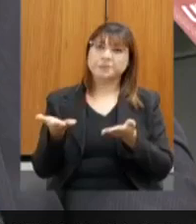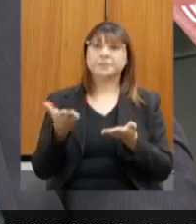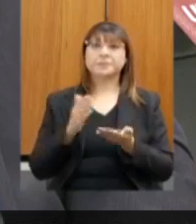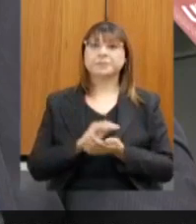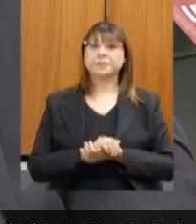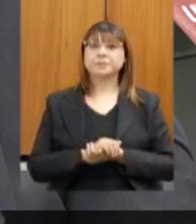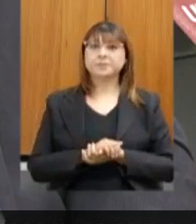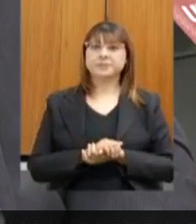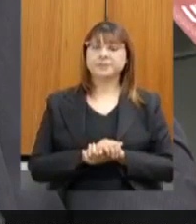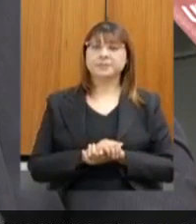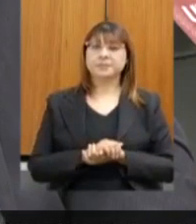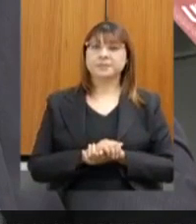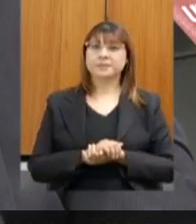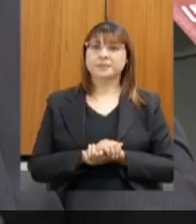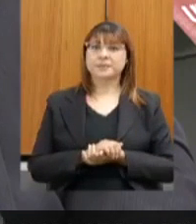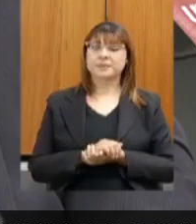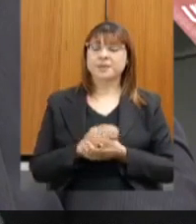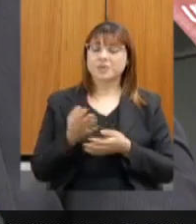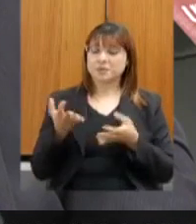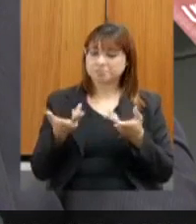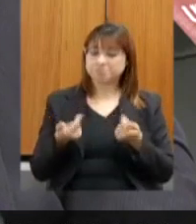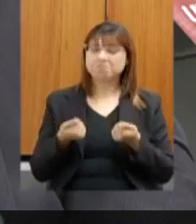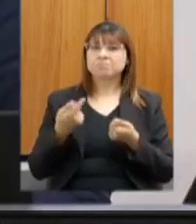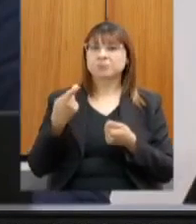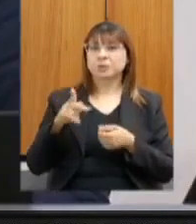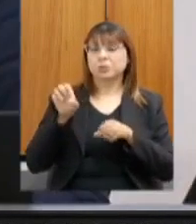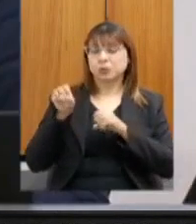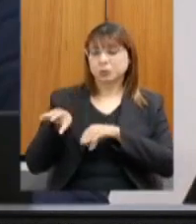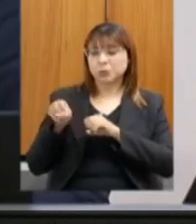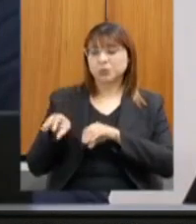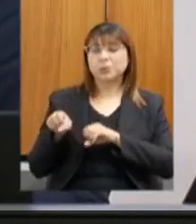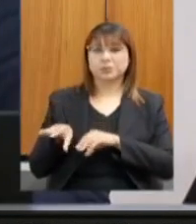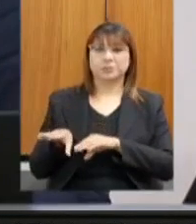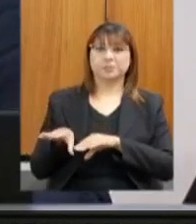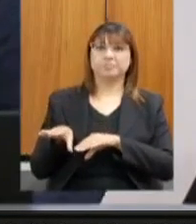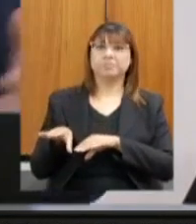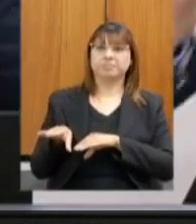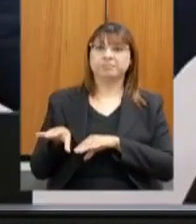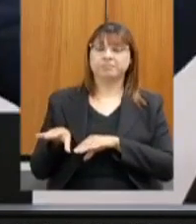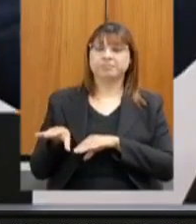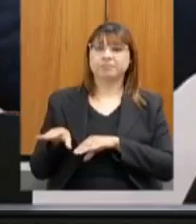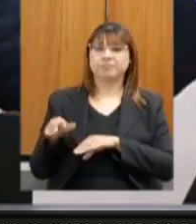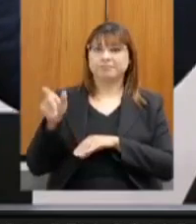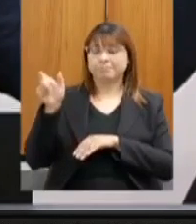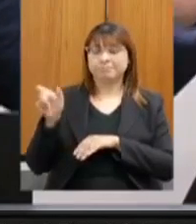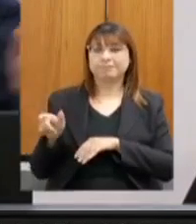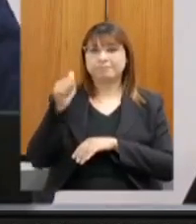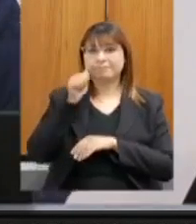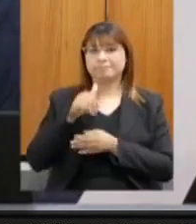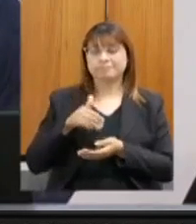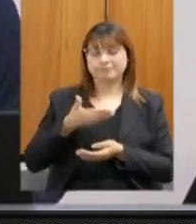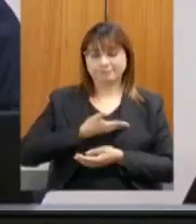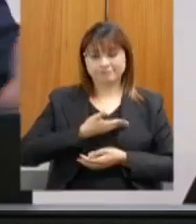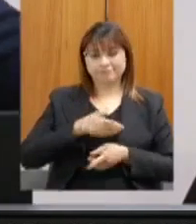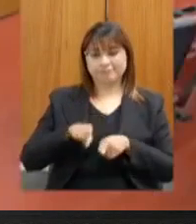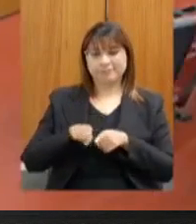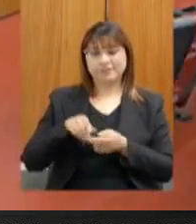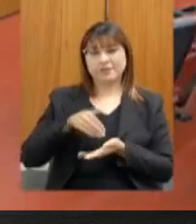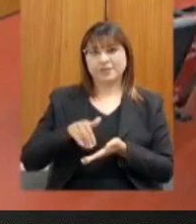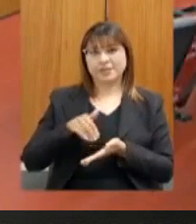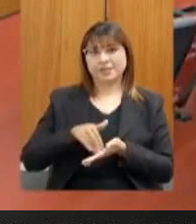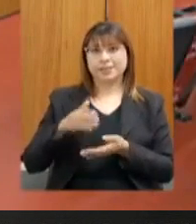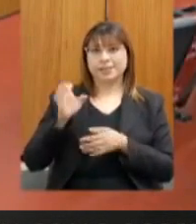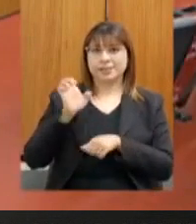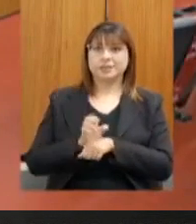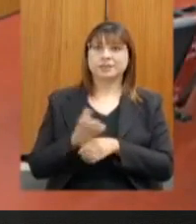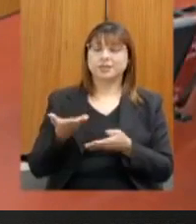essa grande educação que o senhor deu a essa grande amiga e hoje secretária de Estado. Com a